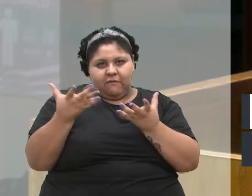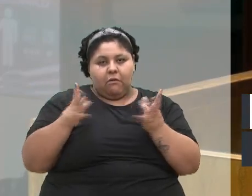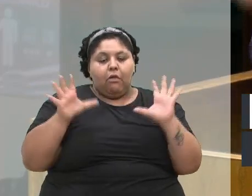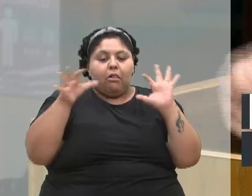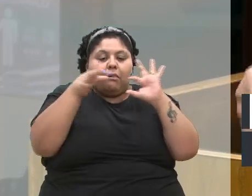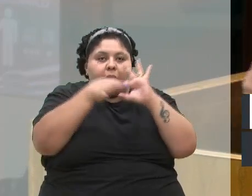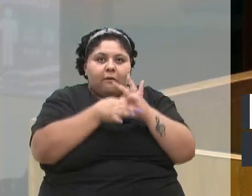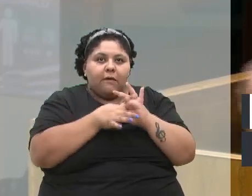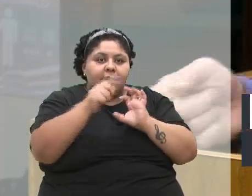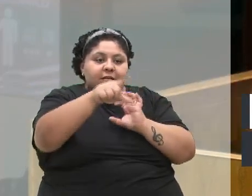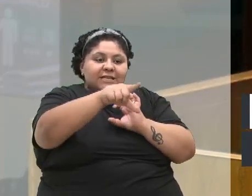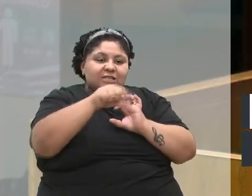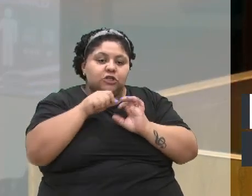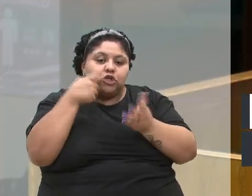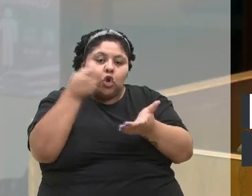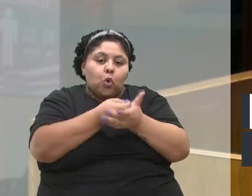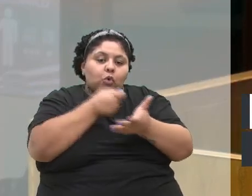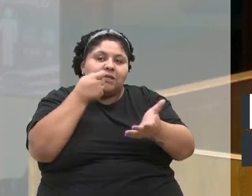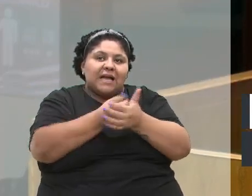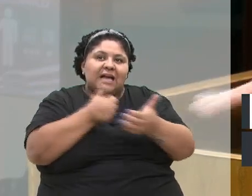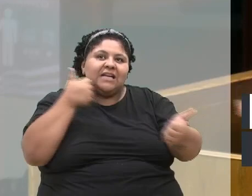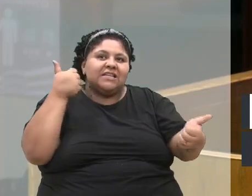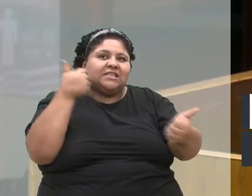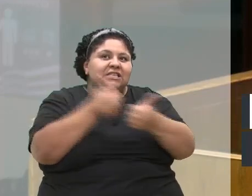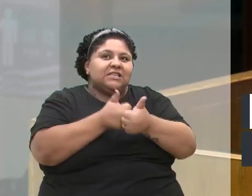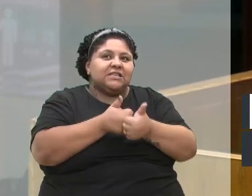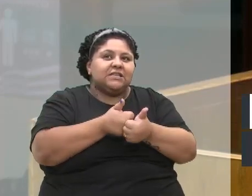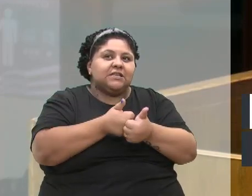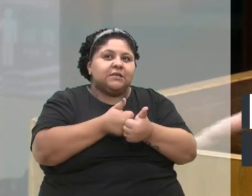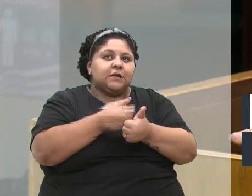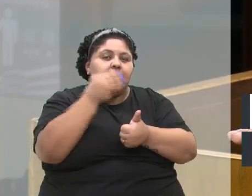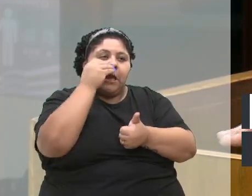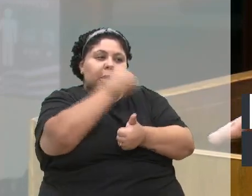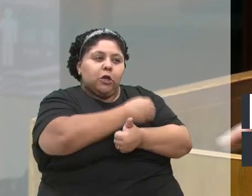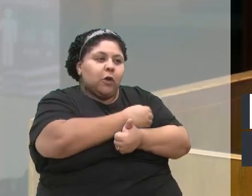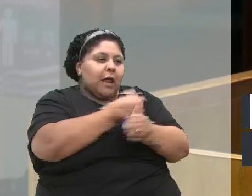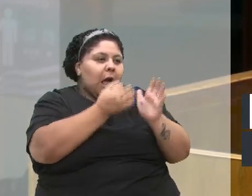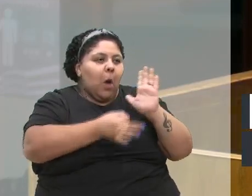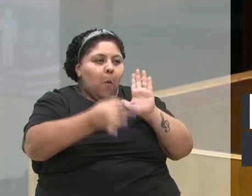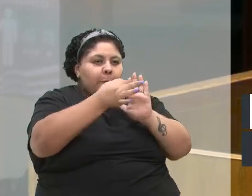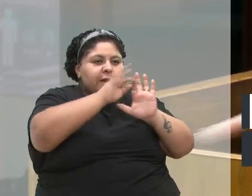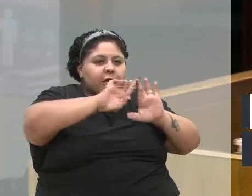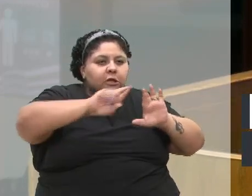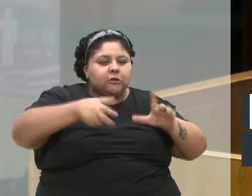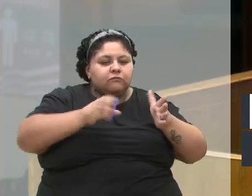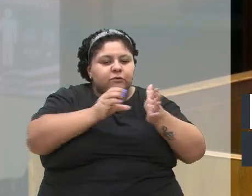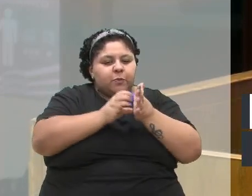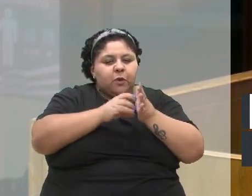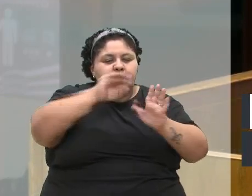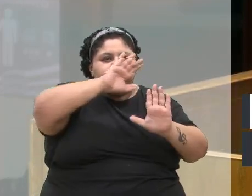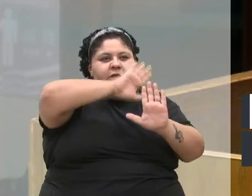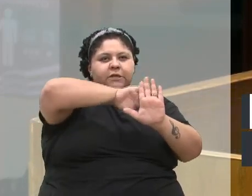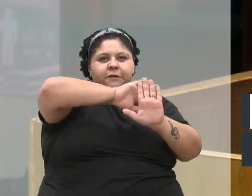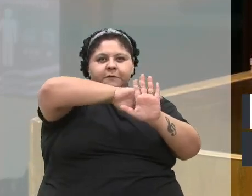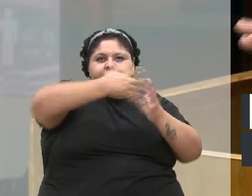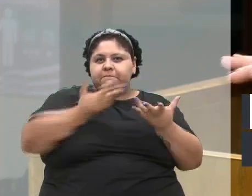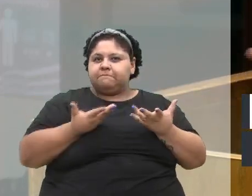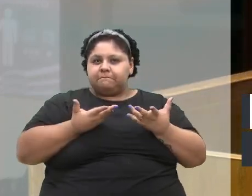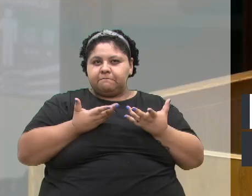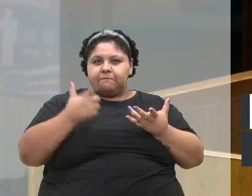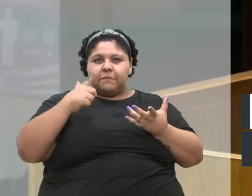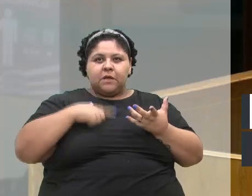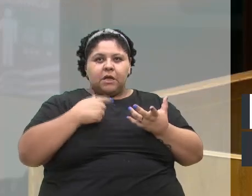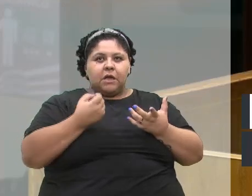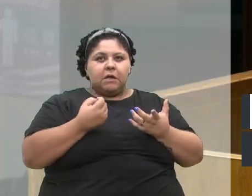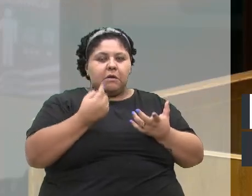essa decisão de lutar juntos, sem olhar partido, sem olhar ideal, sem ideologia, sem eu me interessa